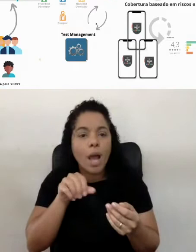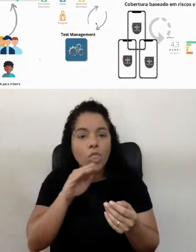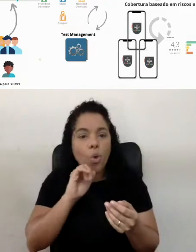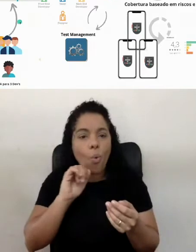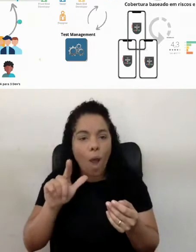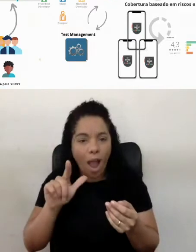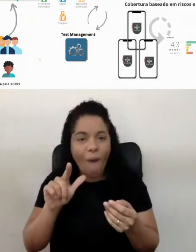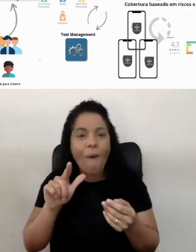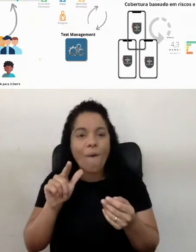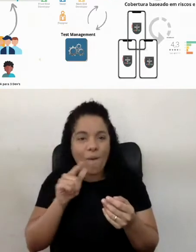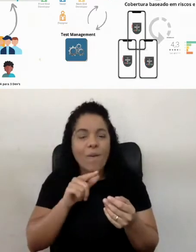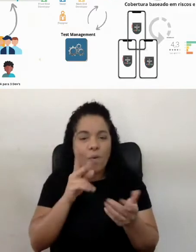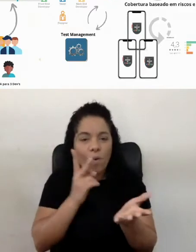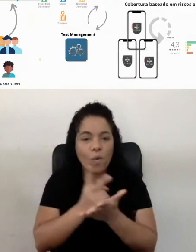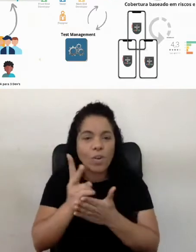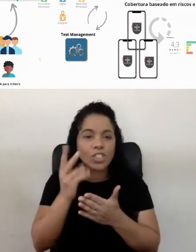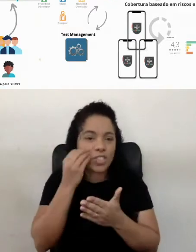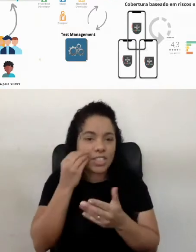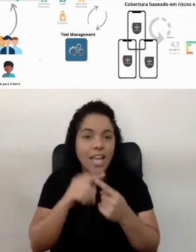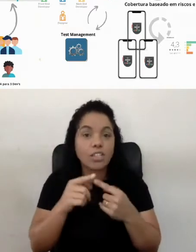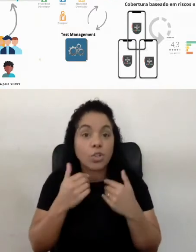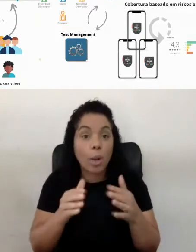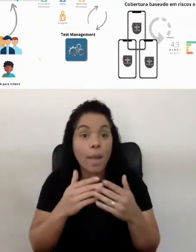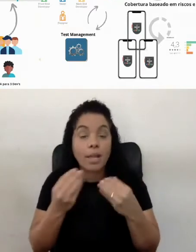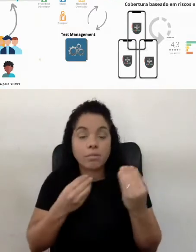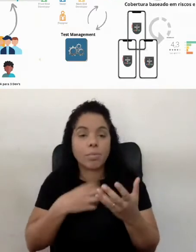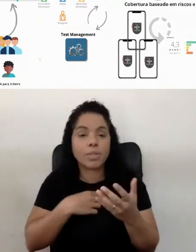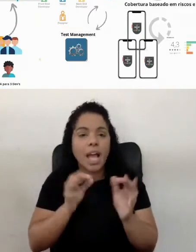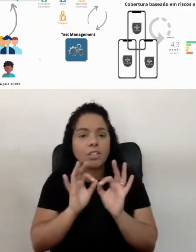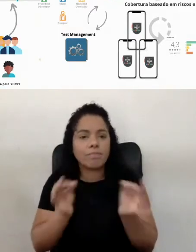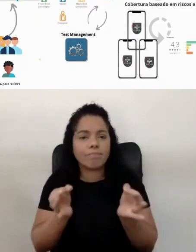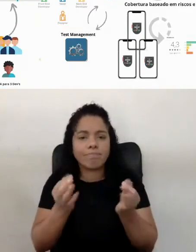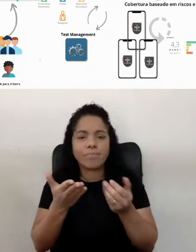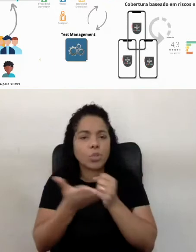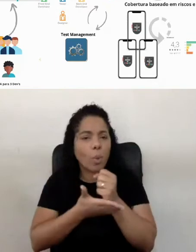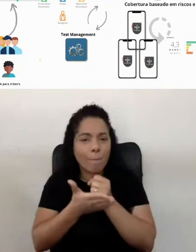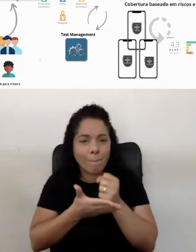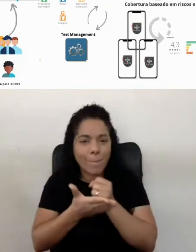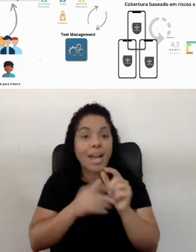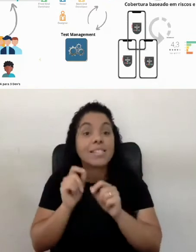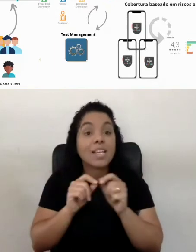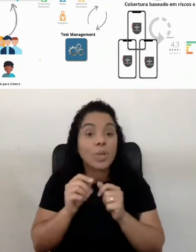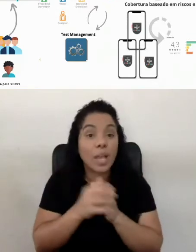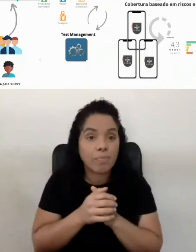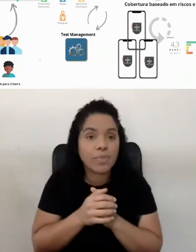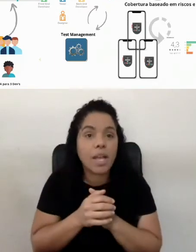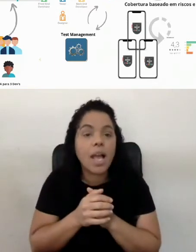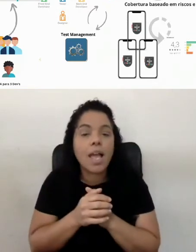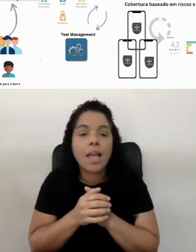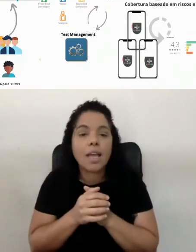começo numa abordagem muito básica, galera, muito básica mesmo, que é o que eu,